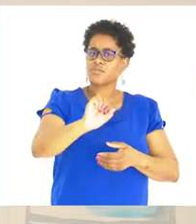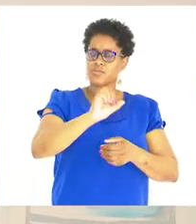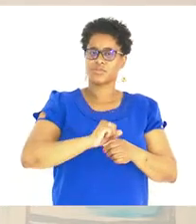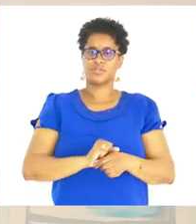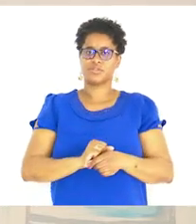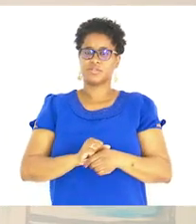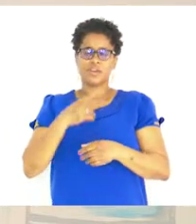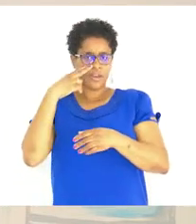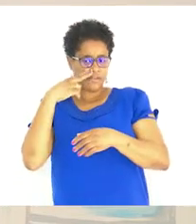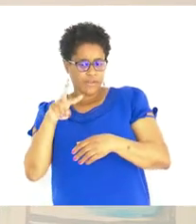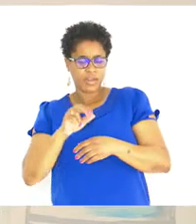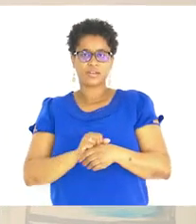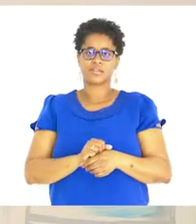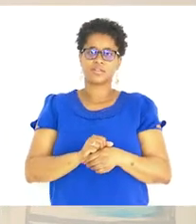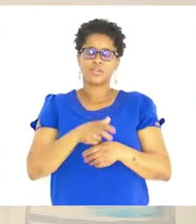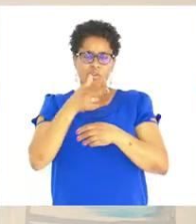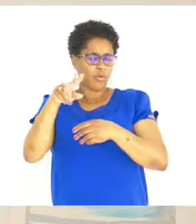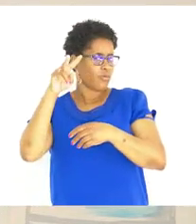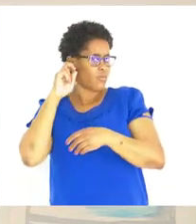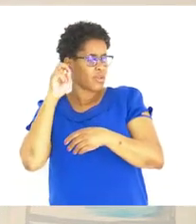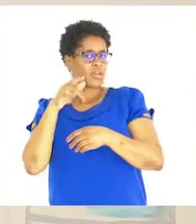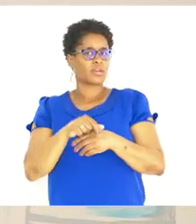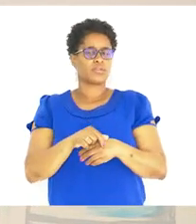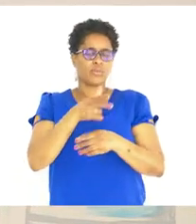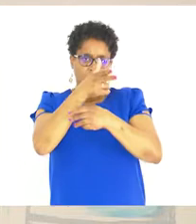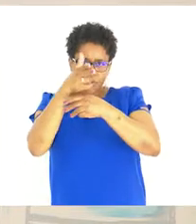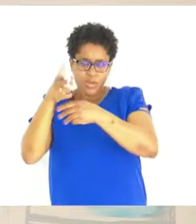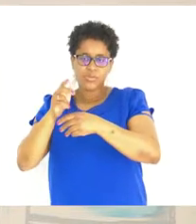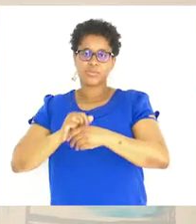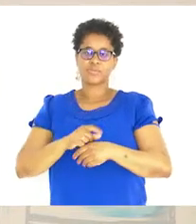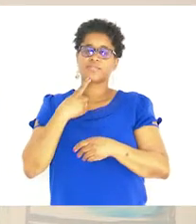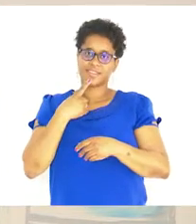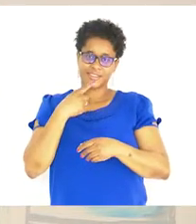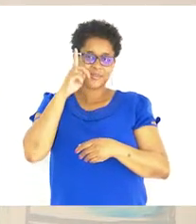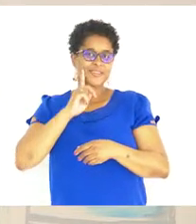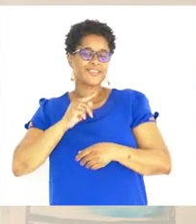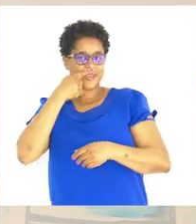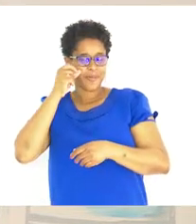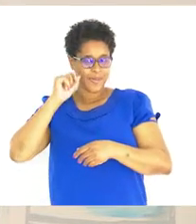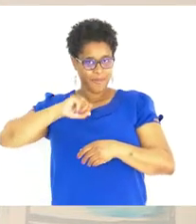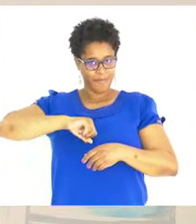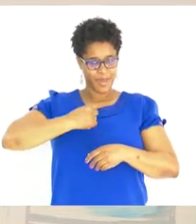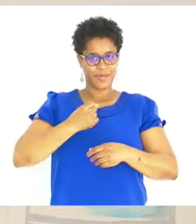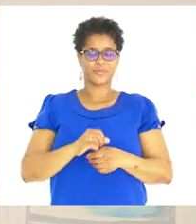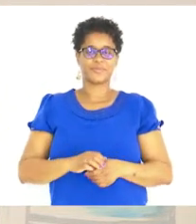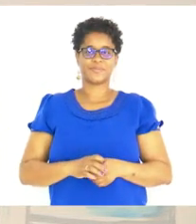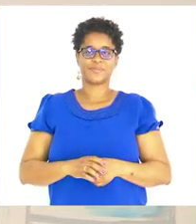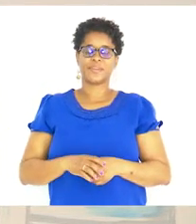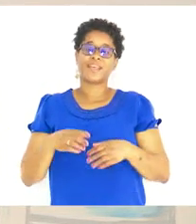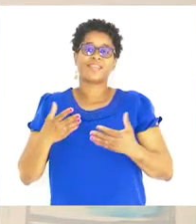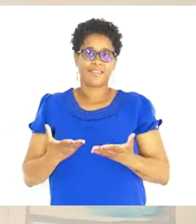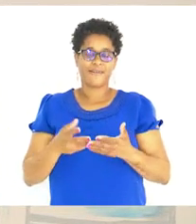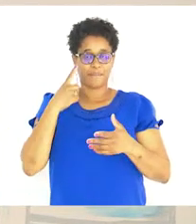-vos a ver e ouvir um vídeo Certo, minhas meninas e meus meninos?